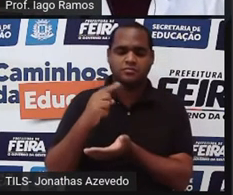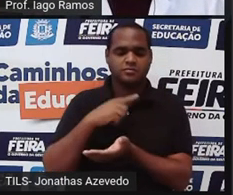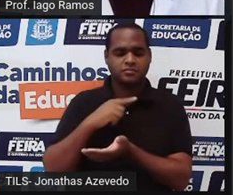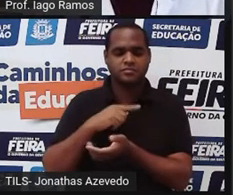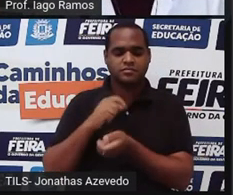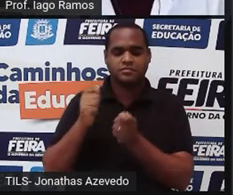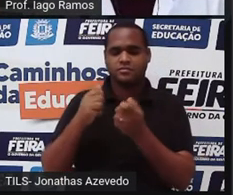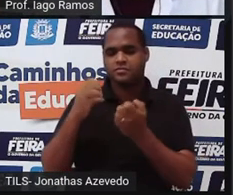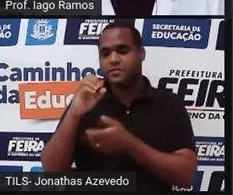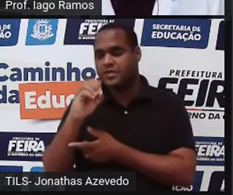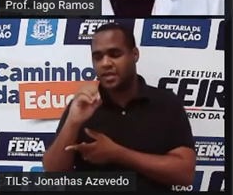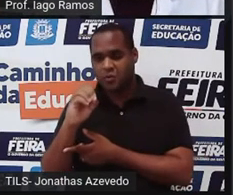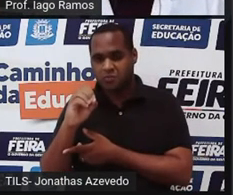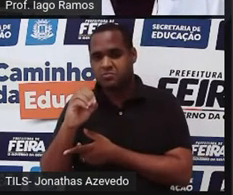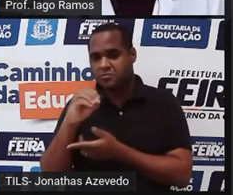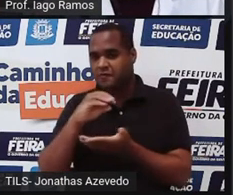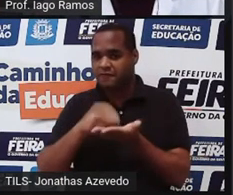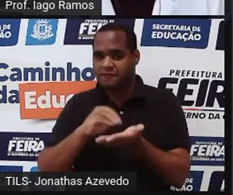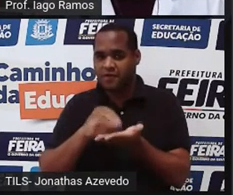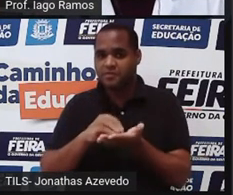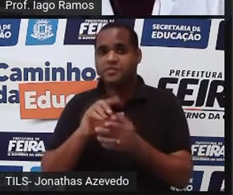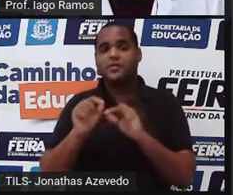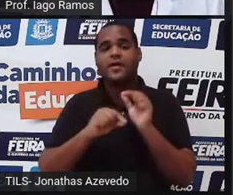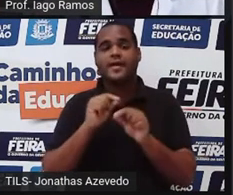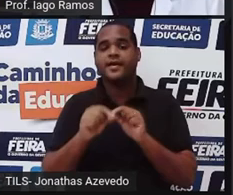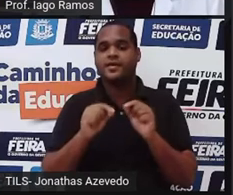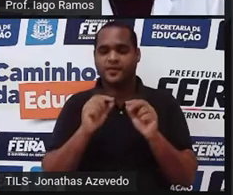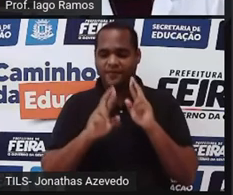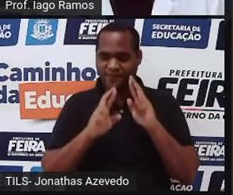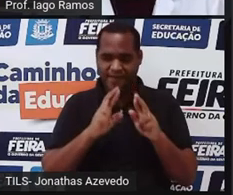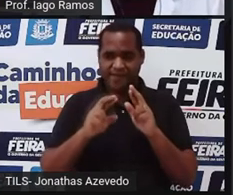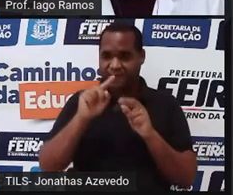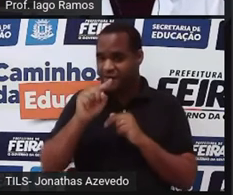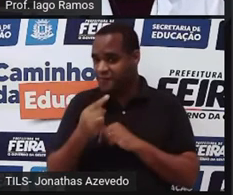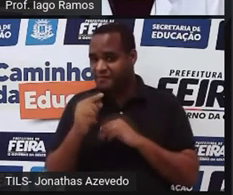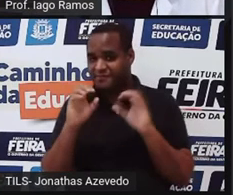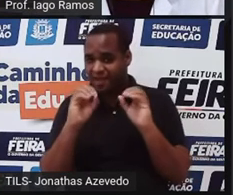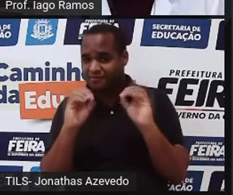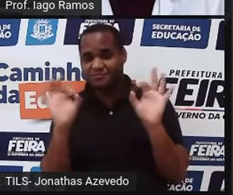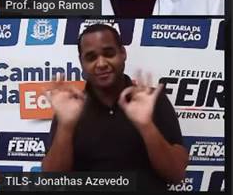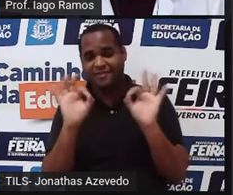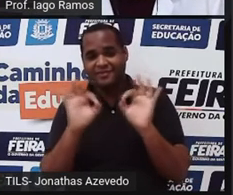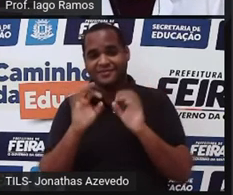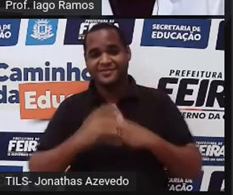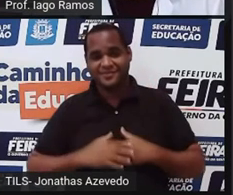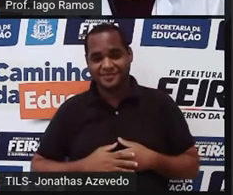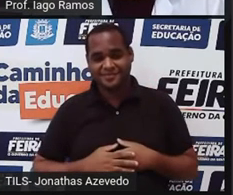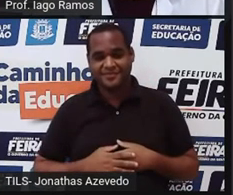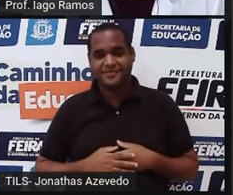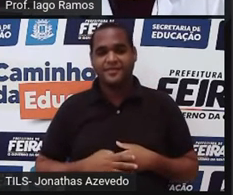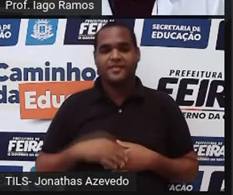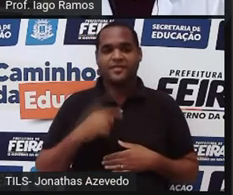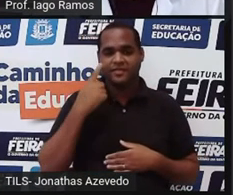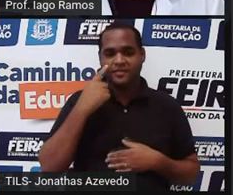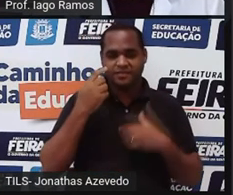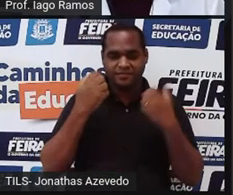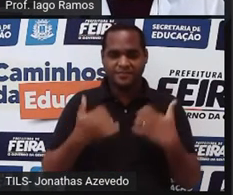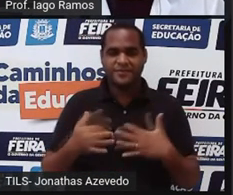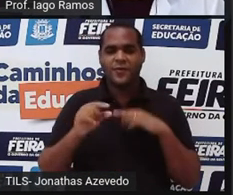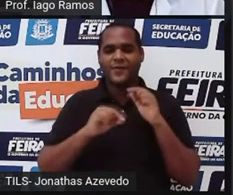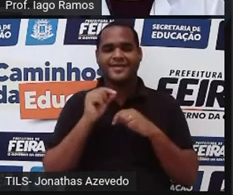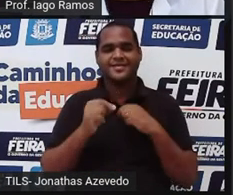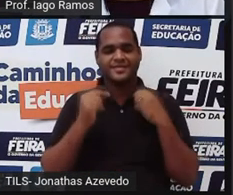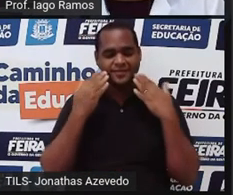Vou colocar 0 no resto. Só que agora eu não preciso mais colocar vírgula e nem 0, tá bom? E aí, veja que vai ficar